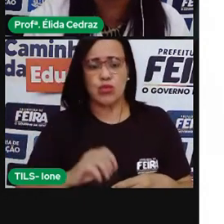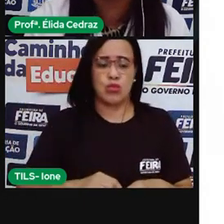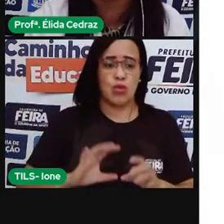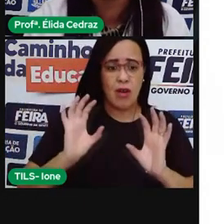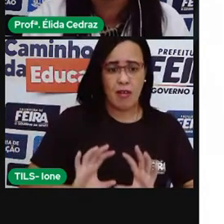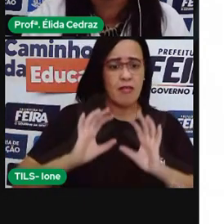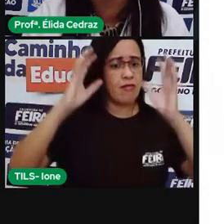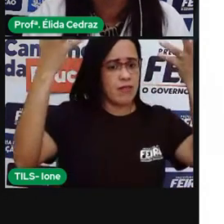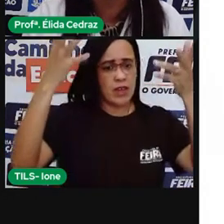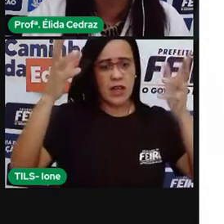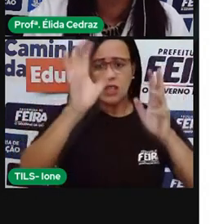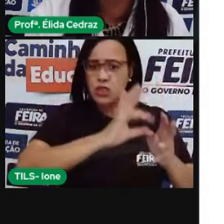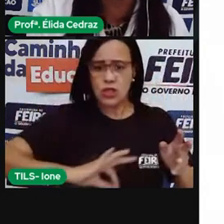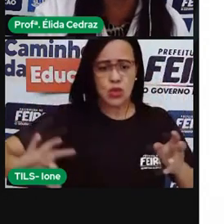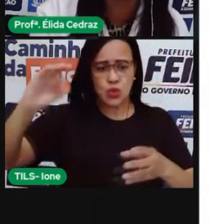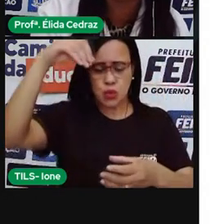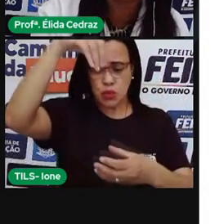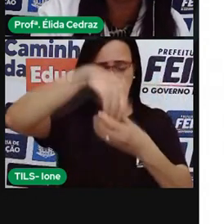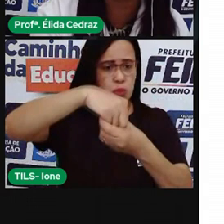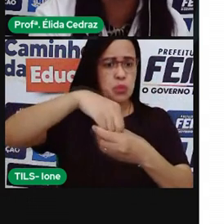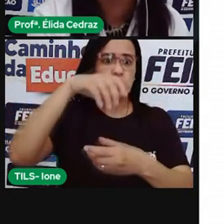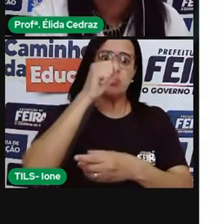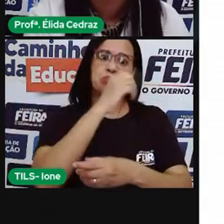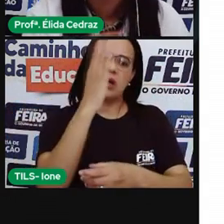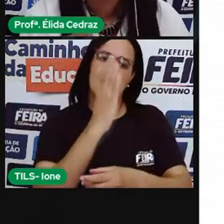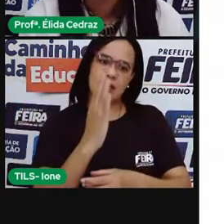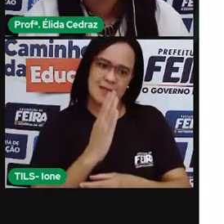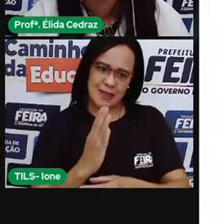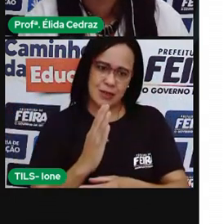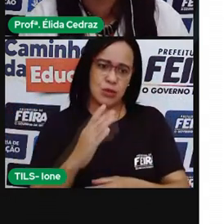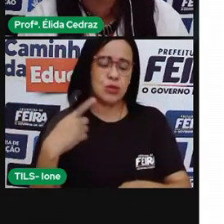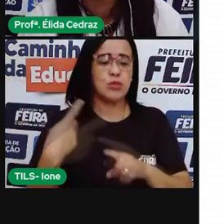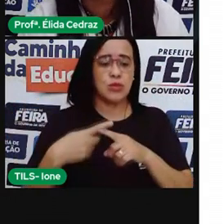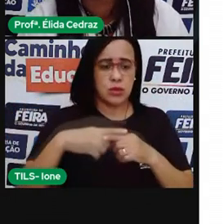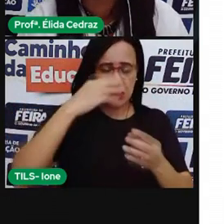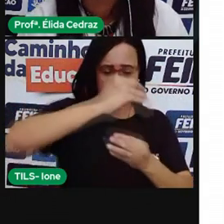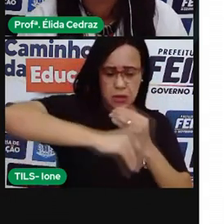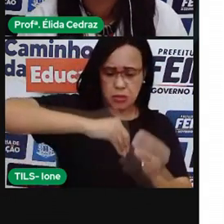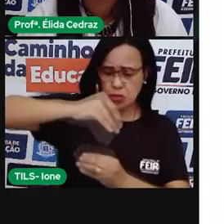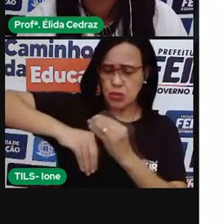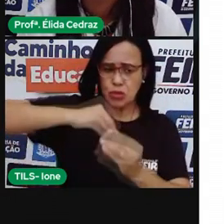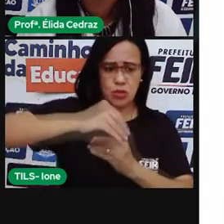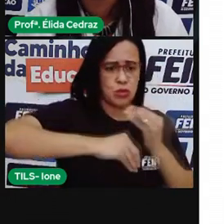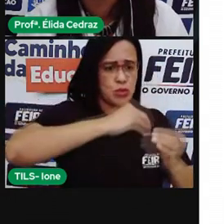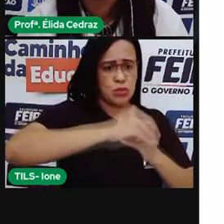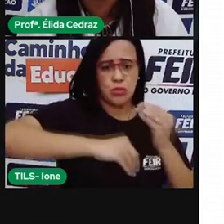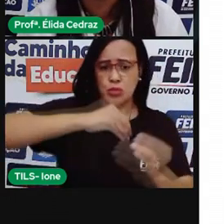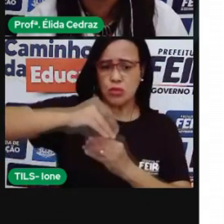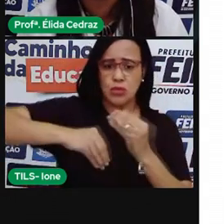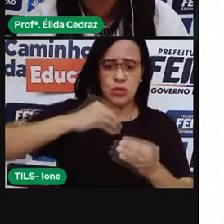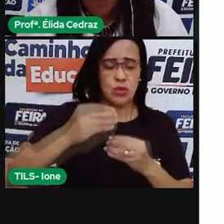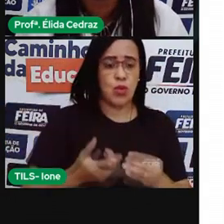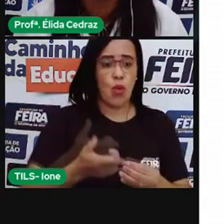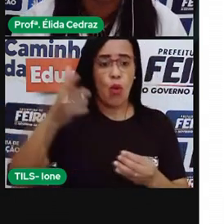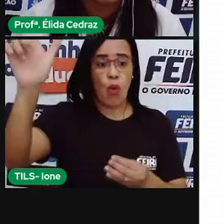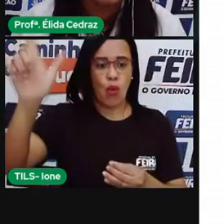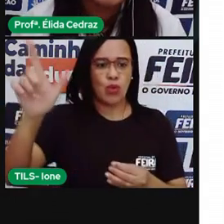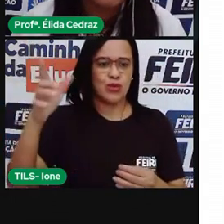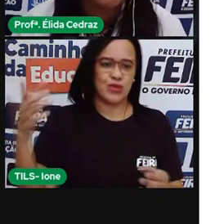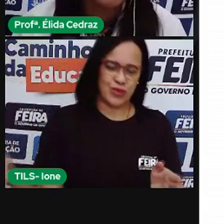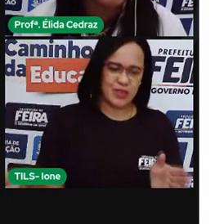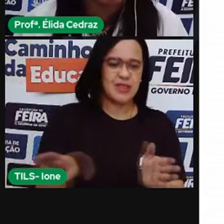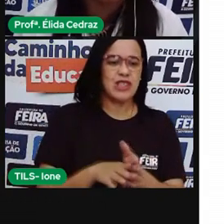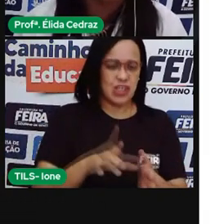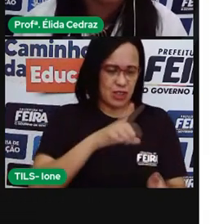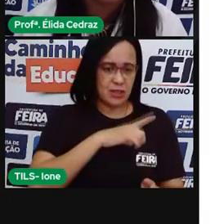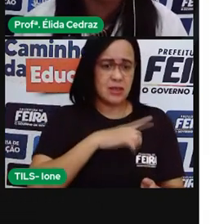território brasileiro. Onde se misturou com os elementos de outros povos que já estavam aqui. Além